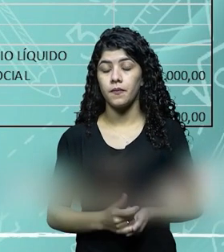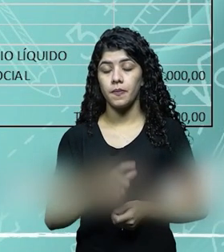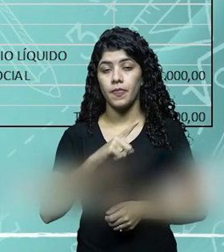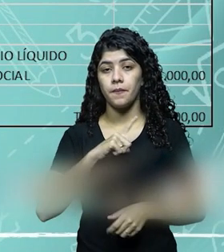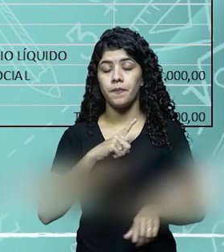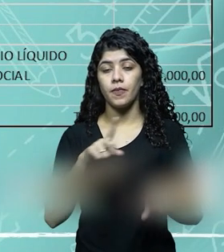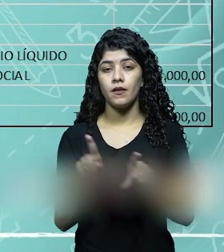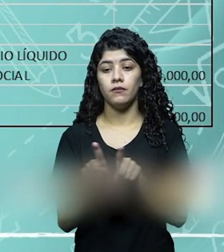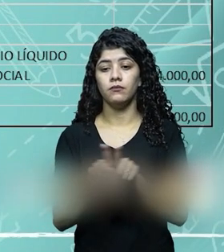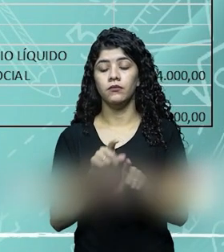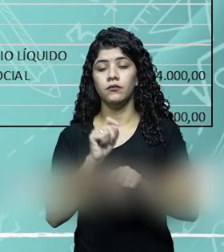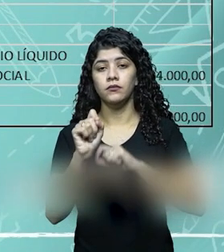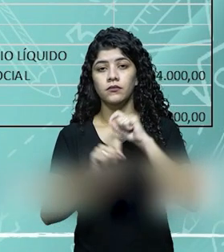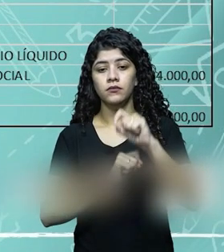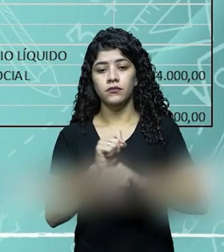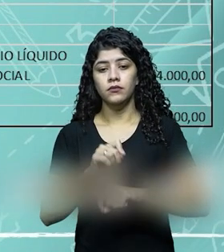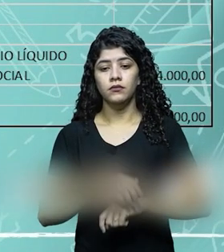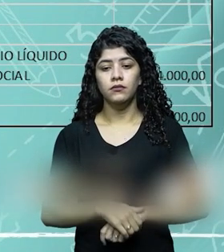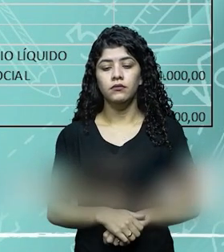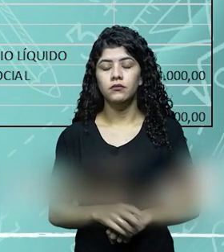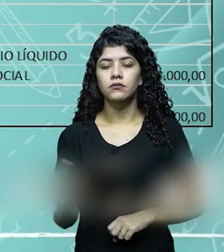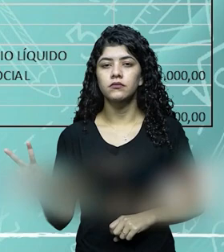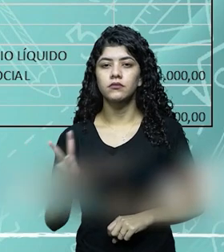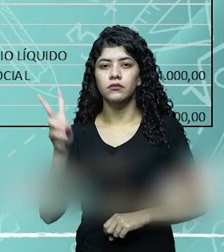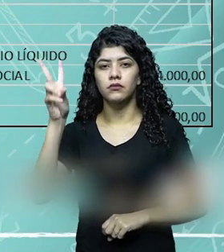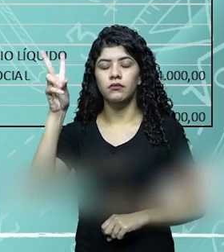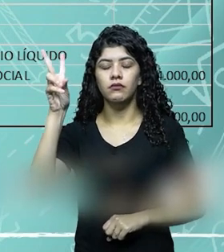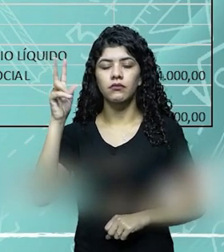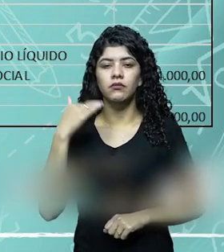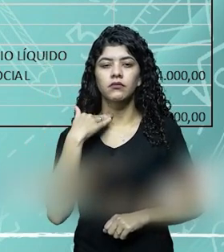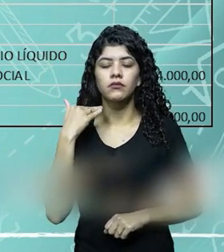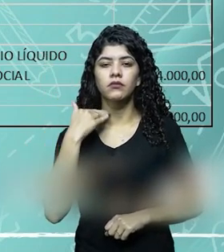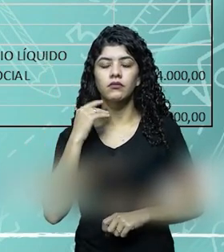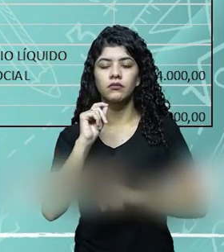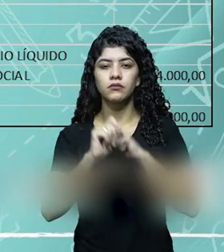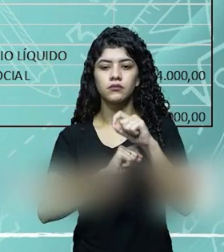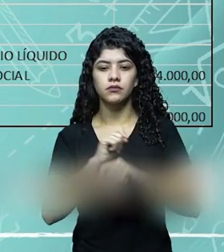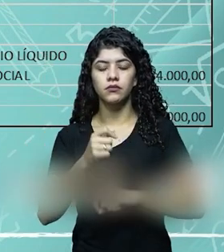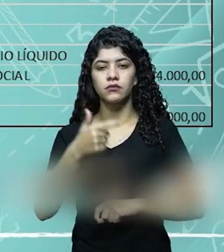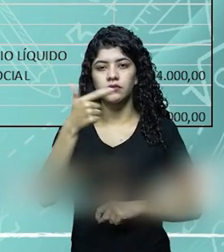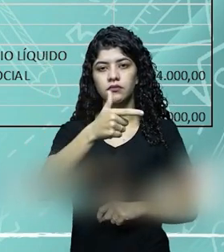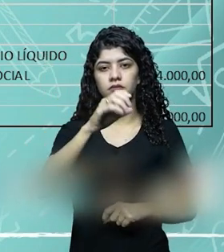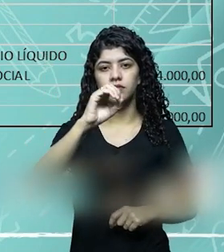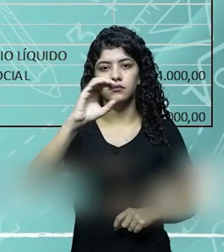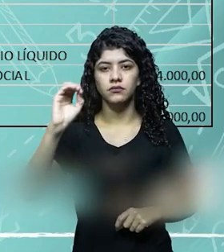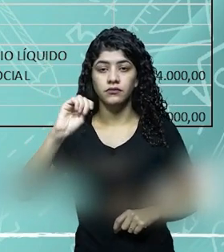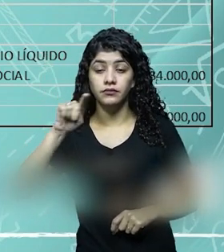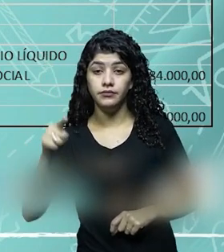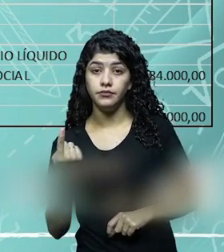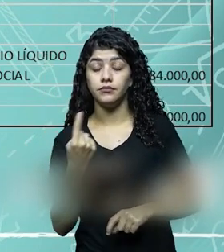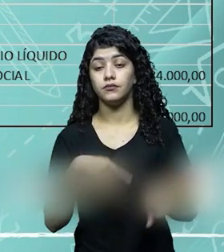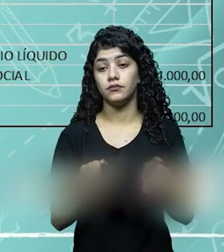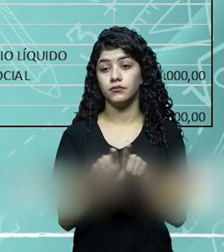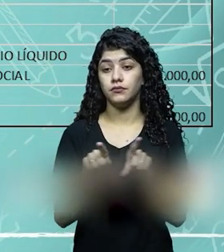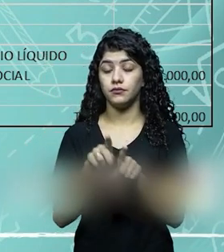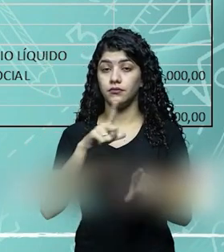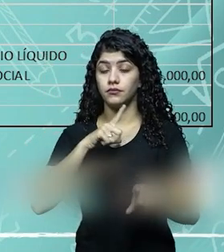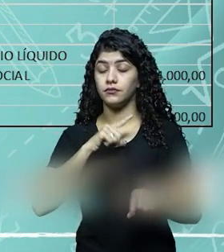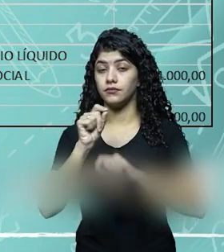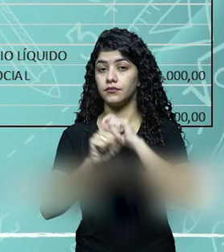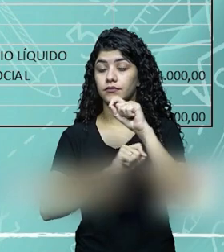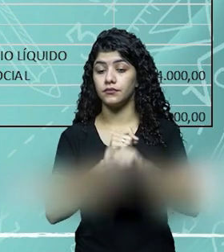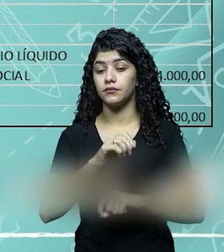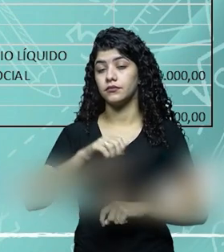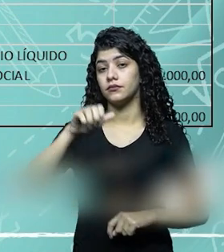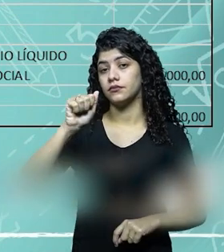temos aqui no passivo um valor de financiamento bancário de 200 mil reais. E no ativo, nós temos um